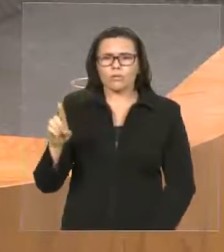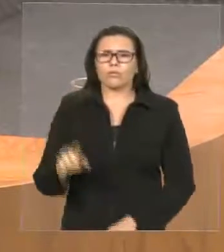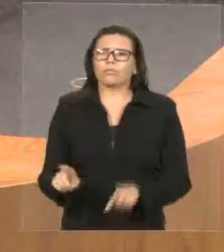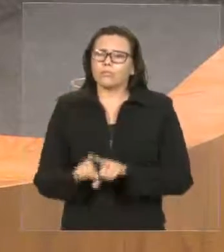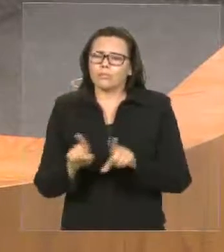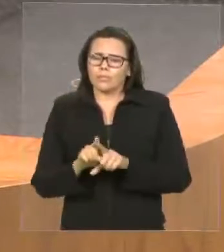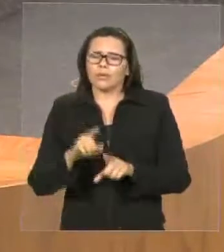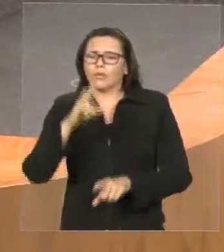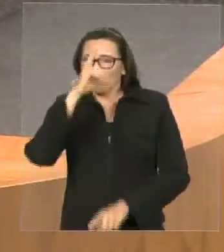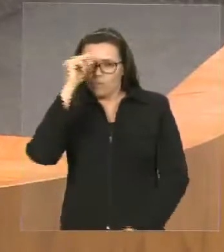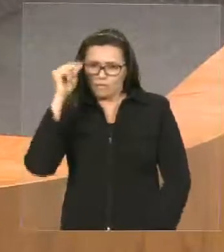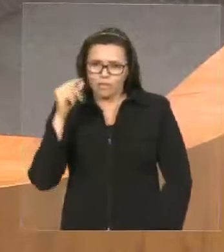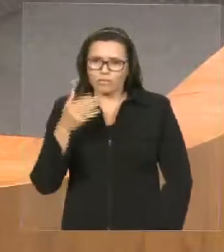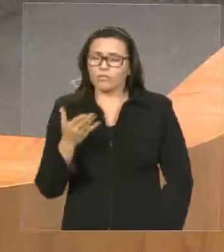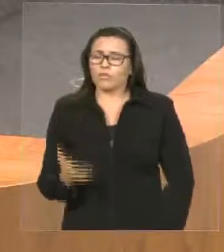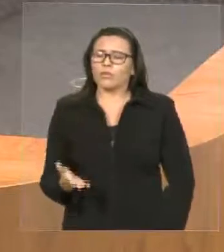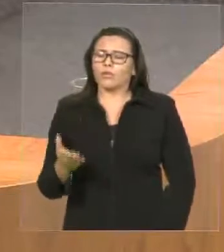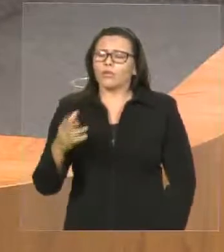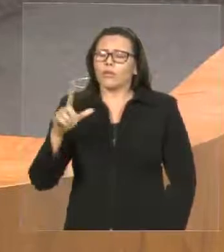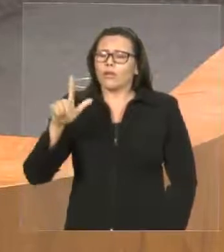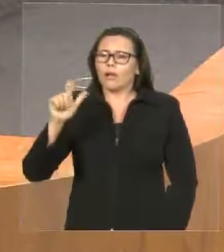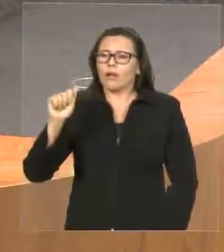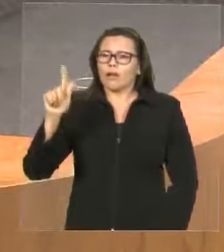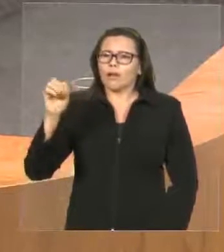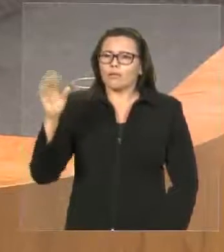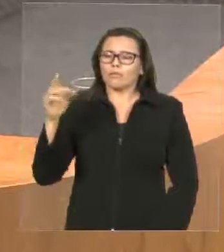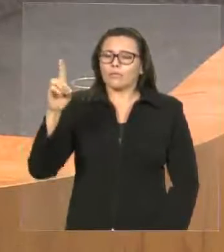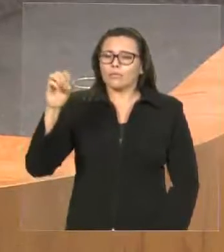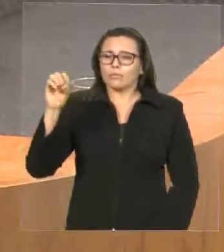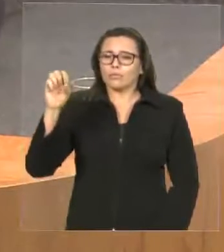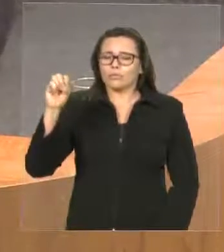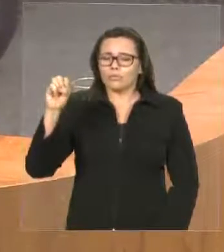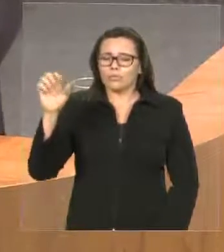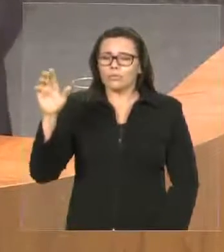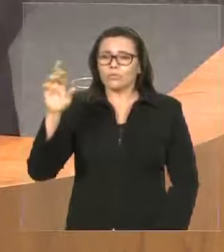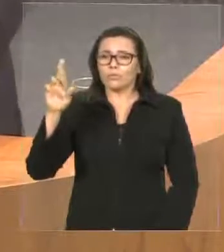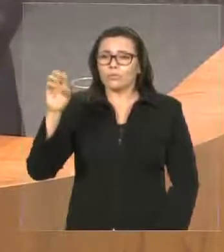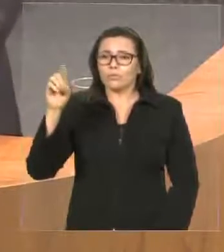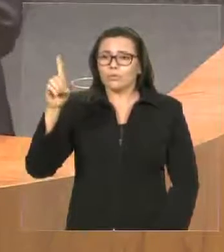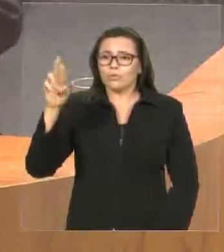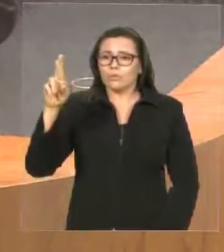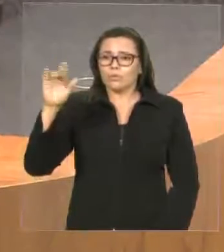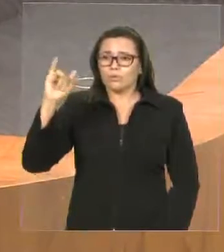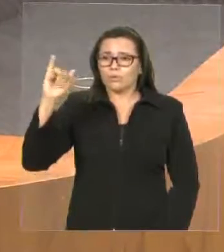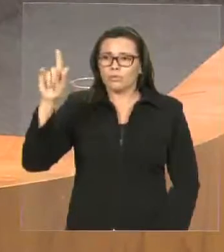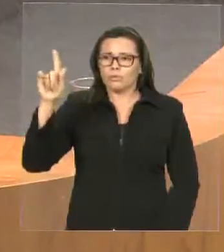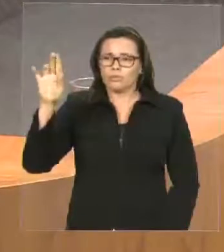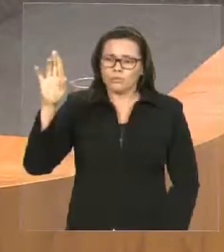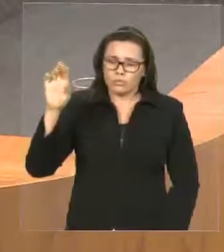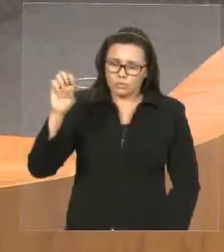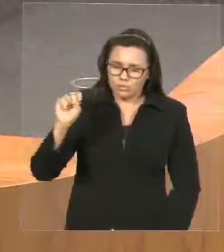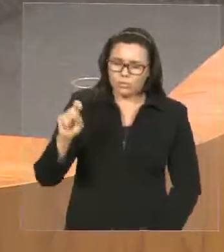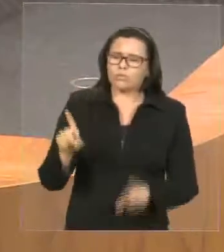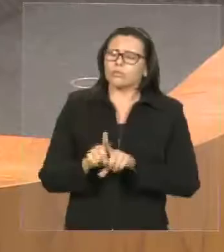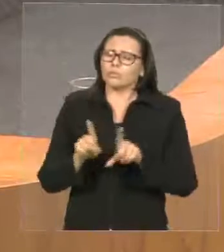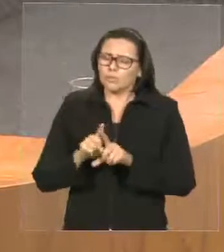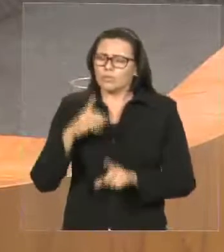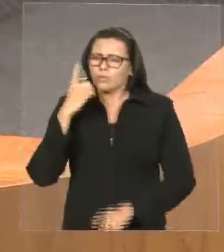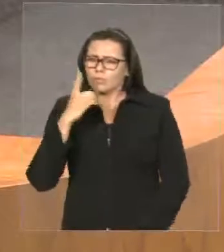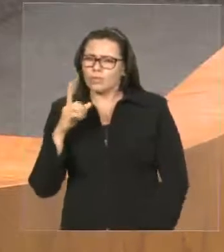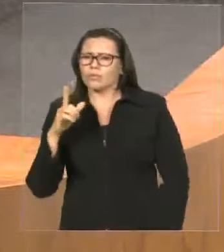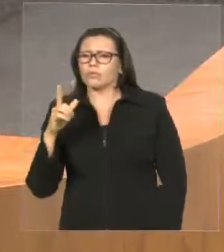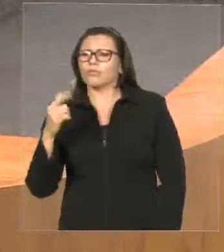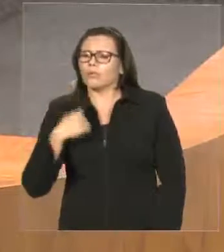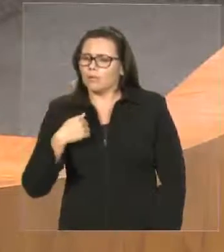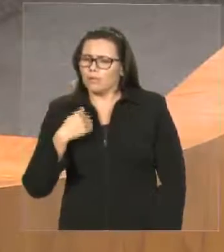Lago dos Rodrigues, Ed Jacir e do Evandro de Igarapé Grande e nós também, deputados Vinícius Loro, Raimundo Loro, dando total apoio a essa